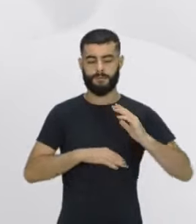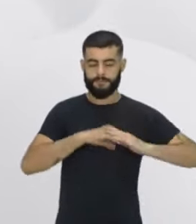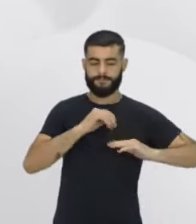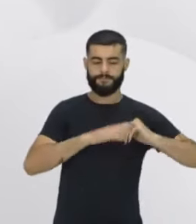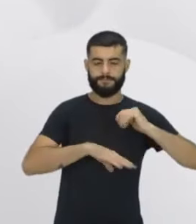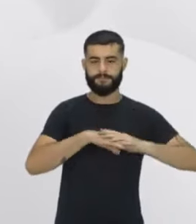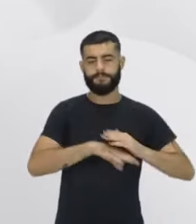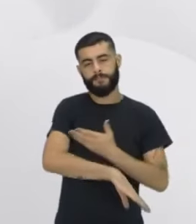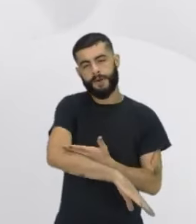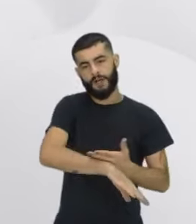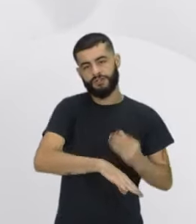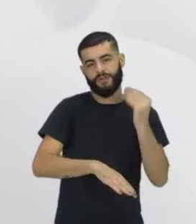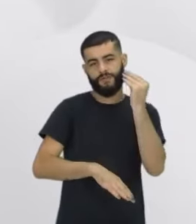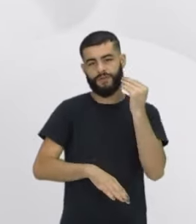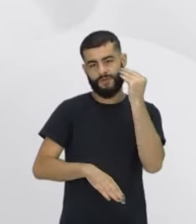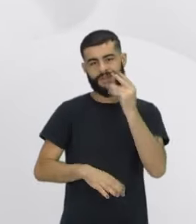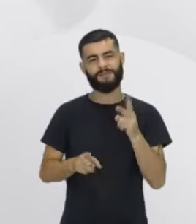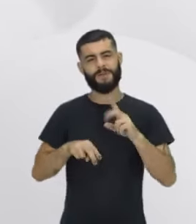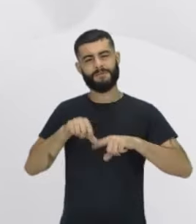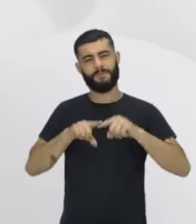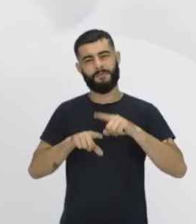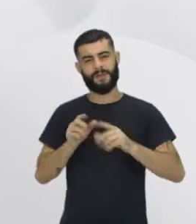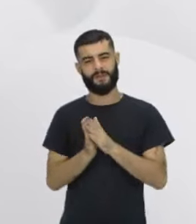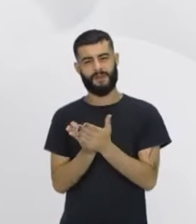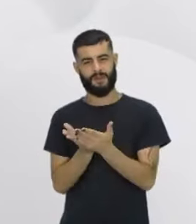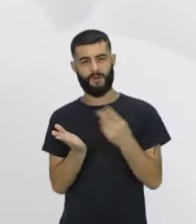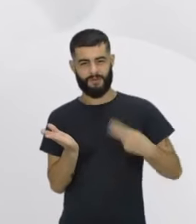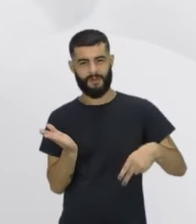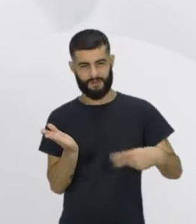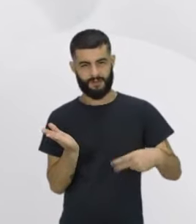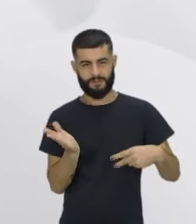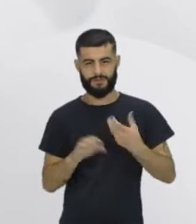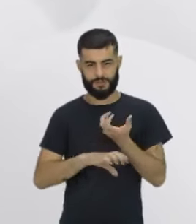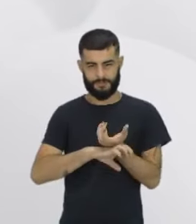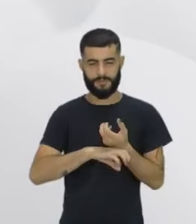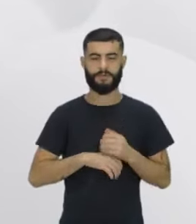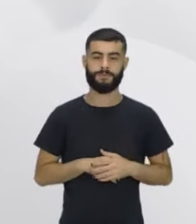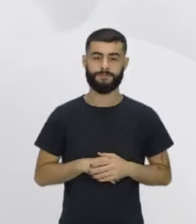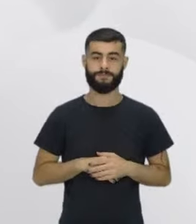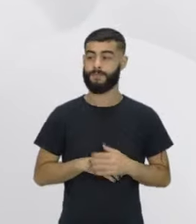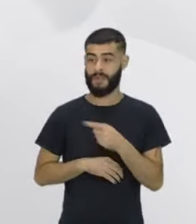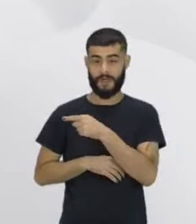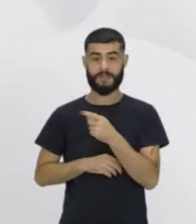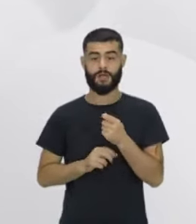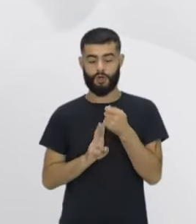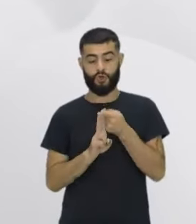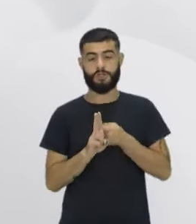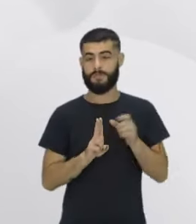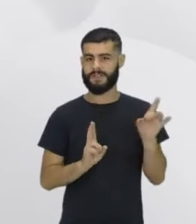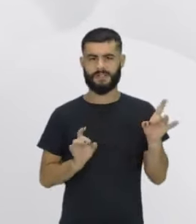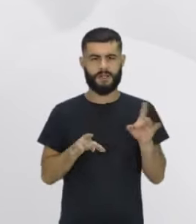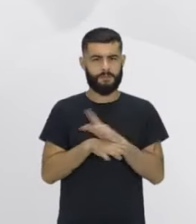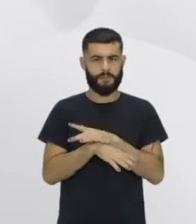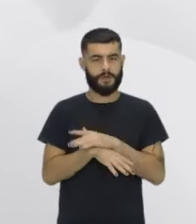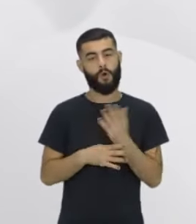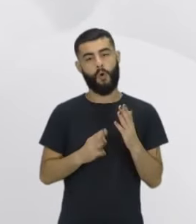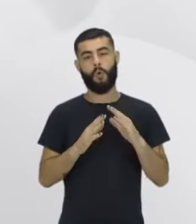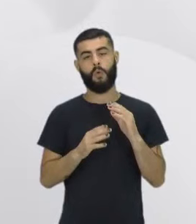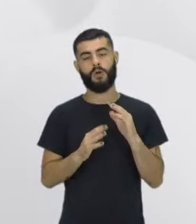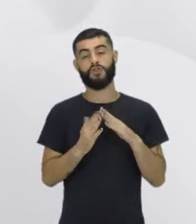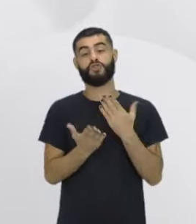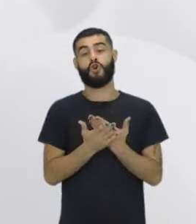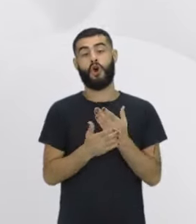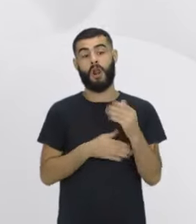sempre usa aqui em Projeto de Vida. O Projeto de Vida não é algo que se encerra no final de um bimestre ou até de um ano escolar. Ele